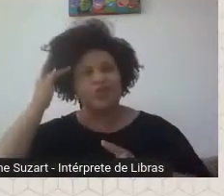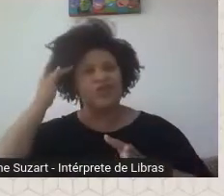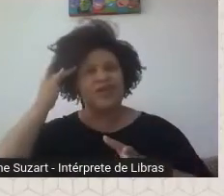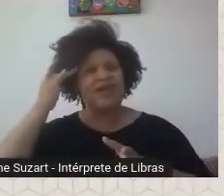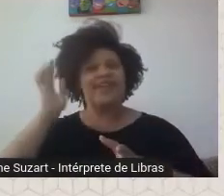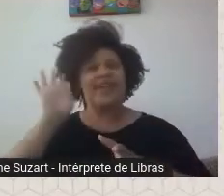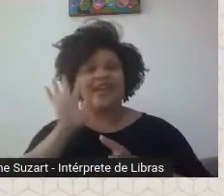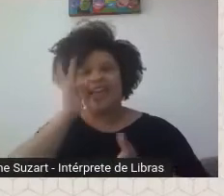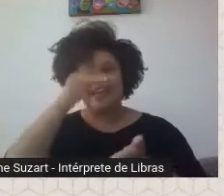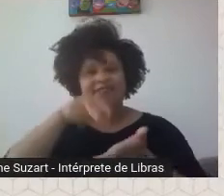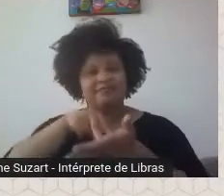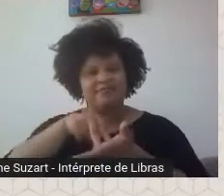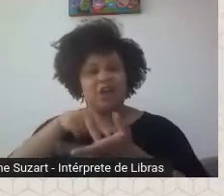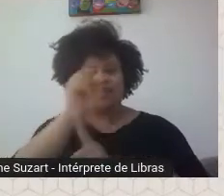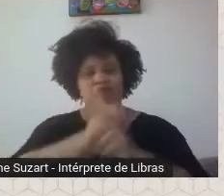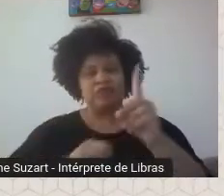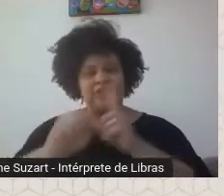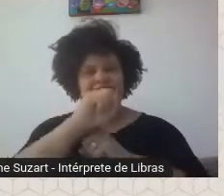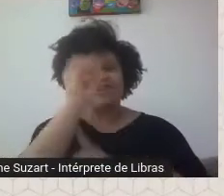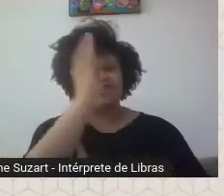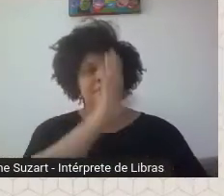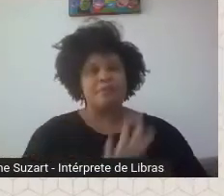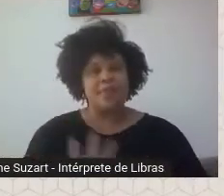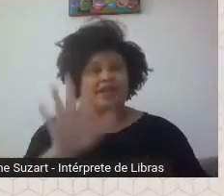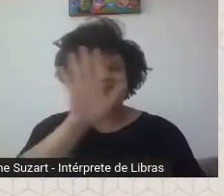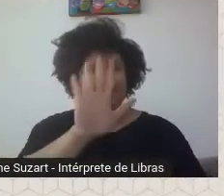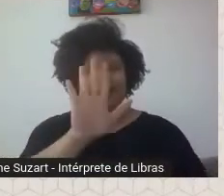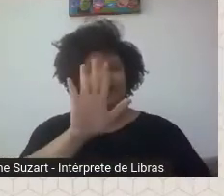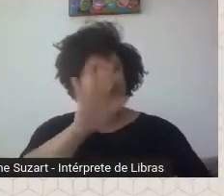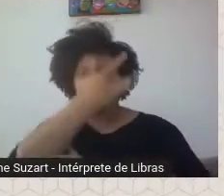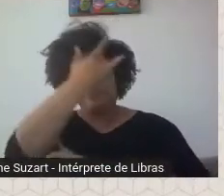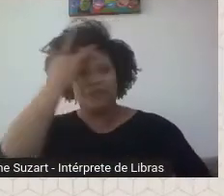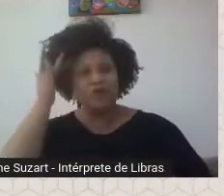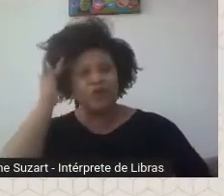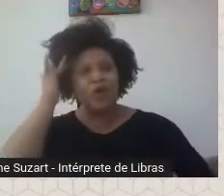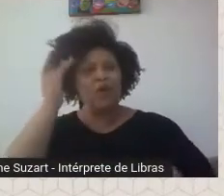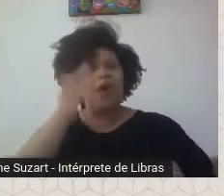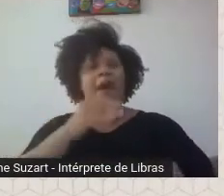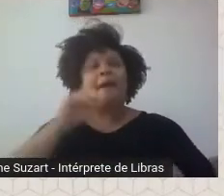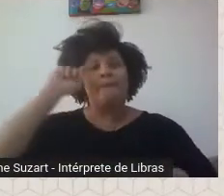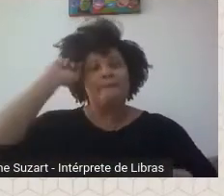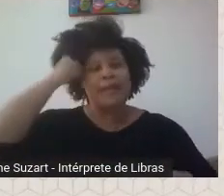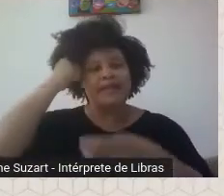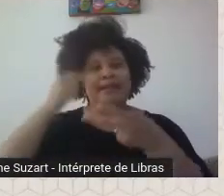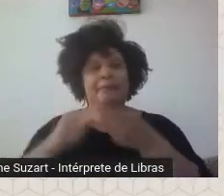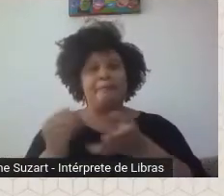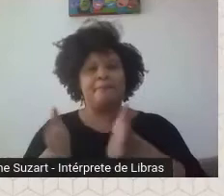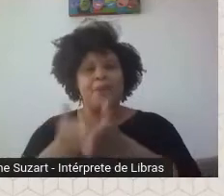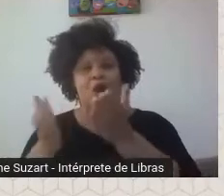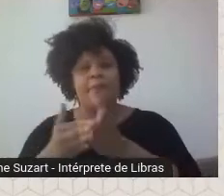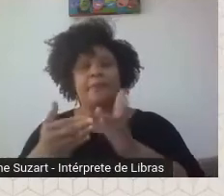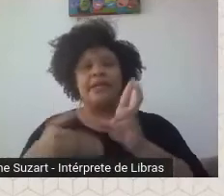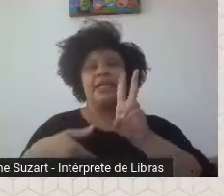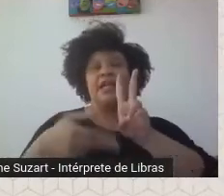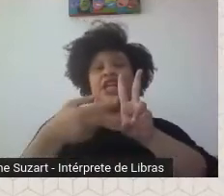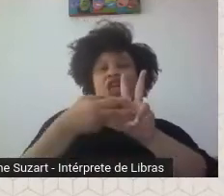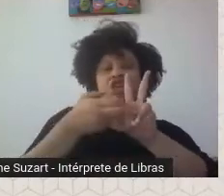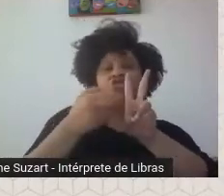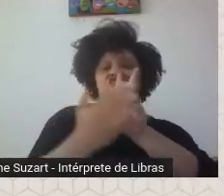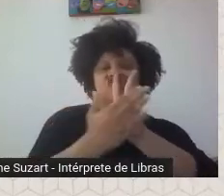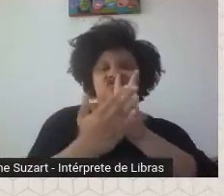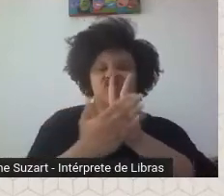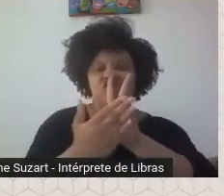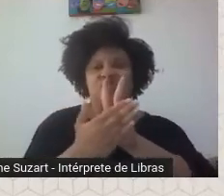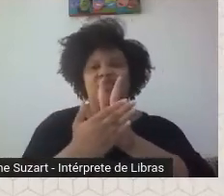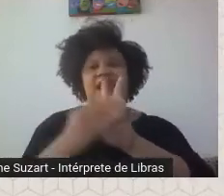representação da sociedade brasileira, com pretos, pobres, indígenas, LGBTs, juntando força com todos os segmentos da sociedade